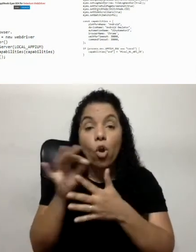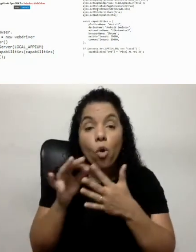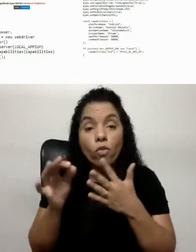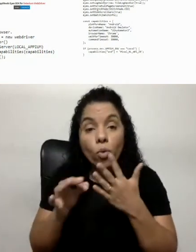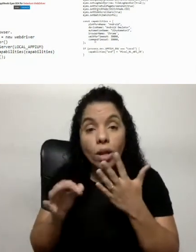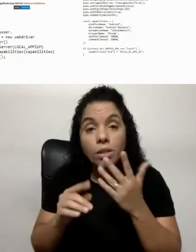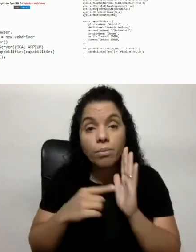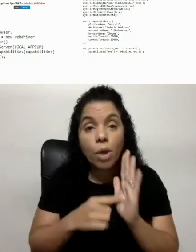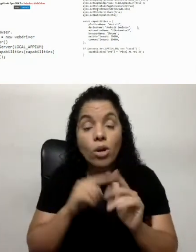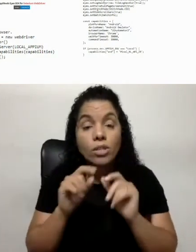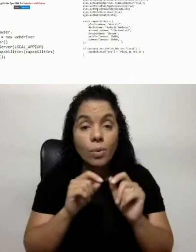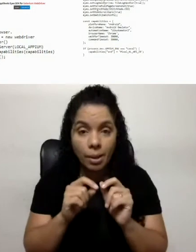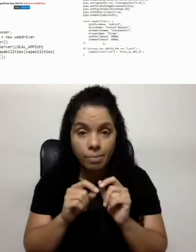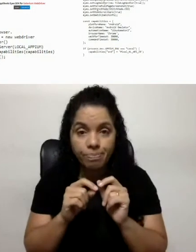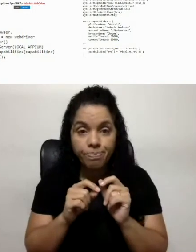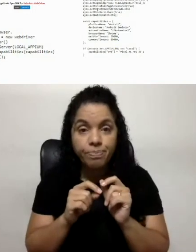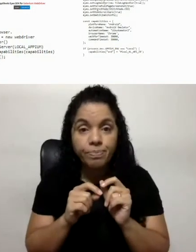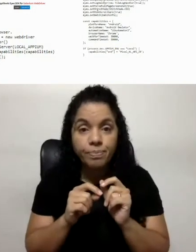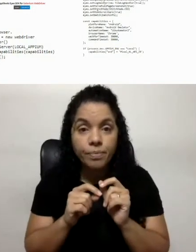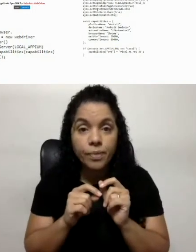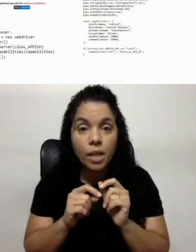mostrar o